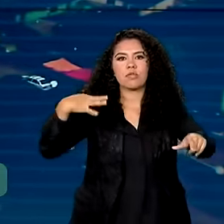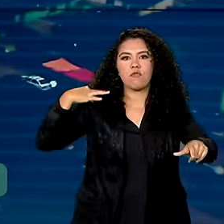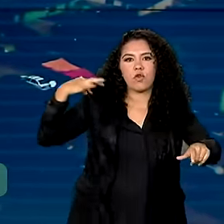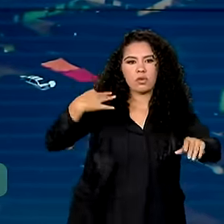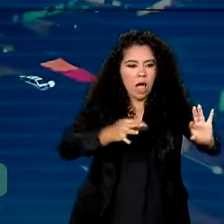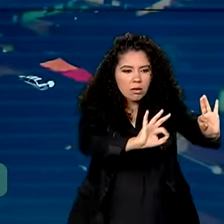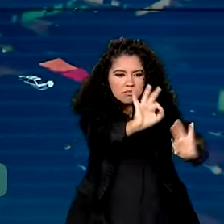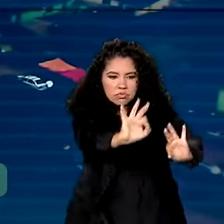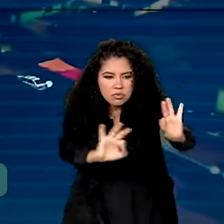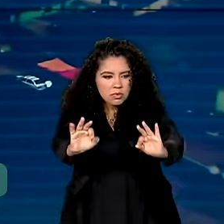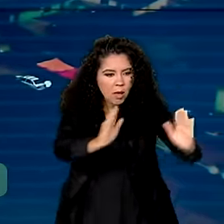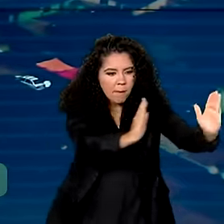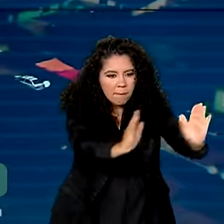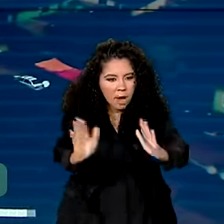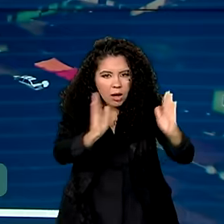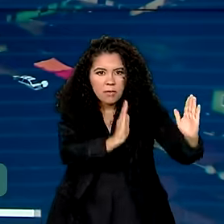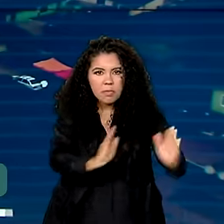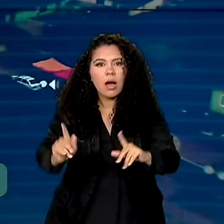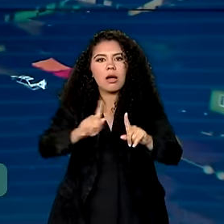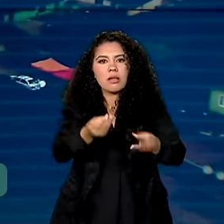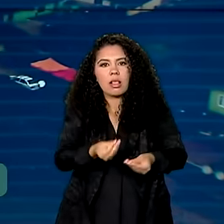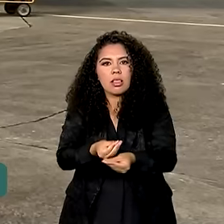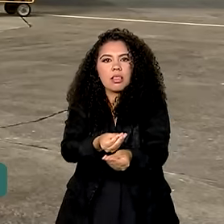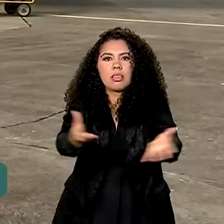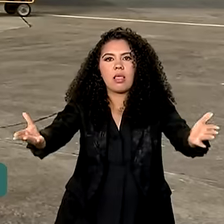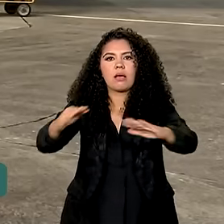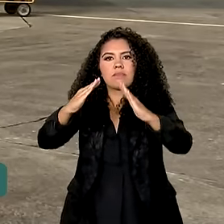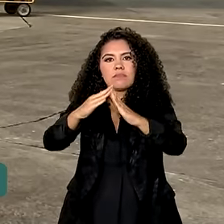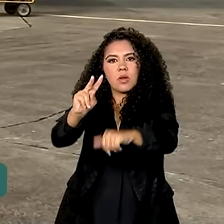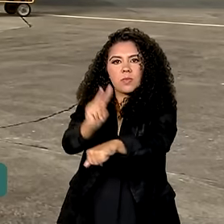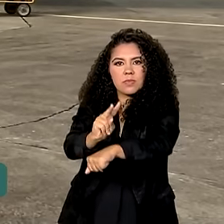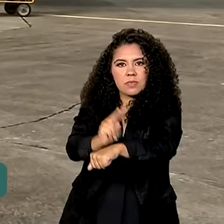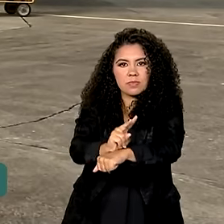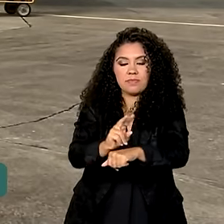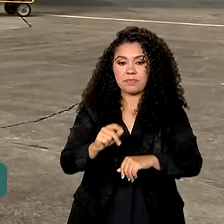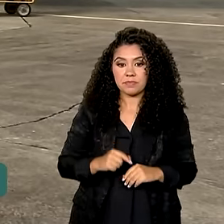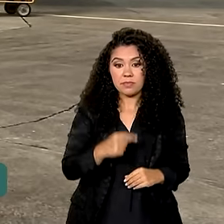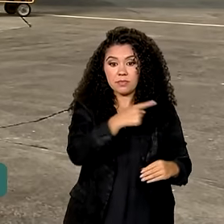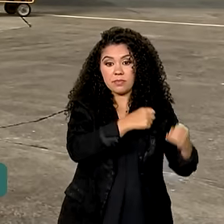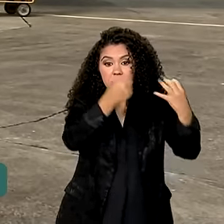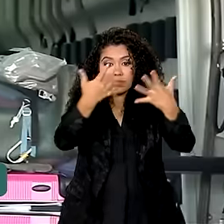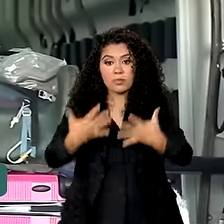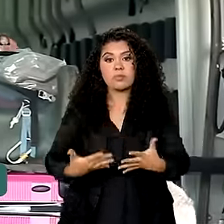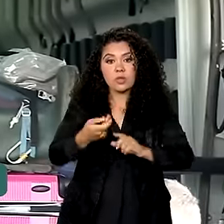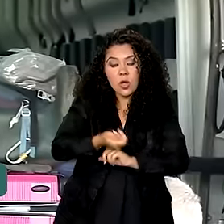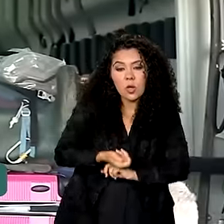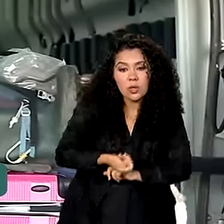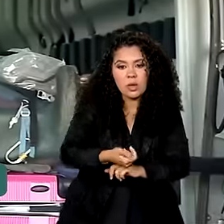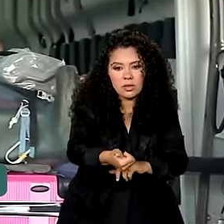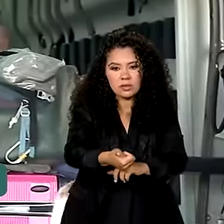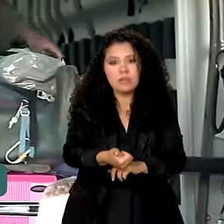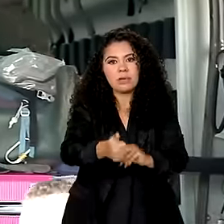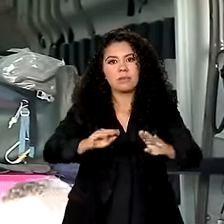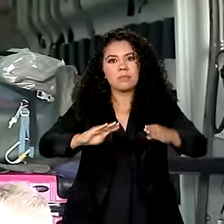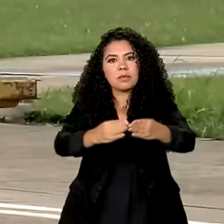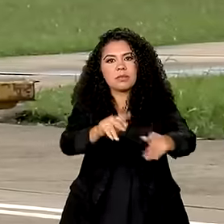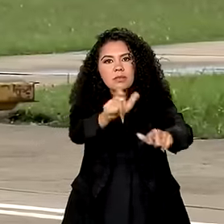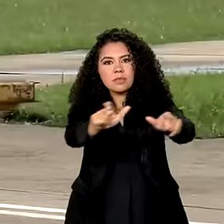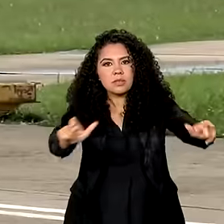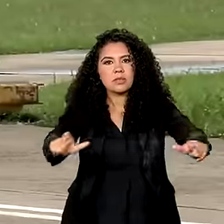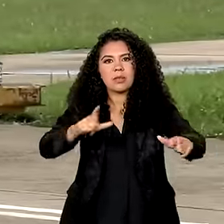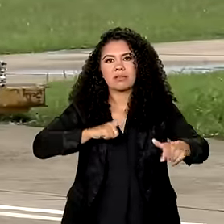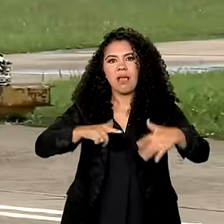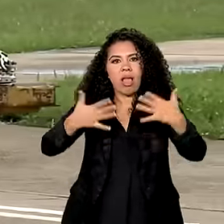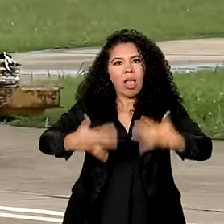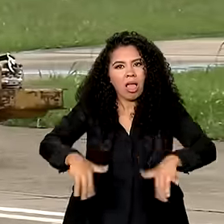destinado a instituições e abrigos do Estado. As doações às vítimas das enchentes no Rio Grande do Sul